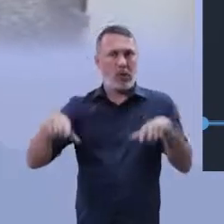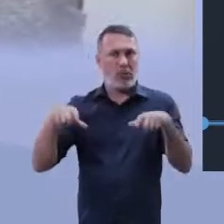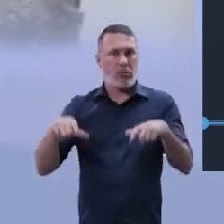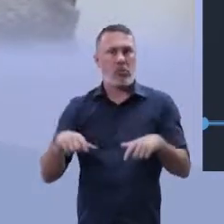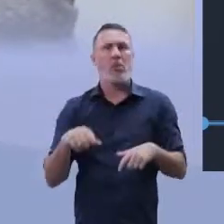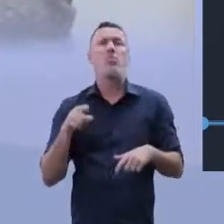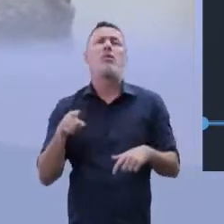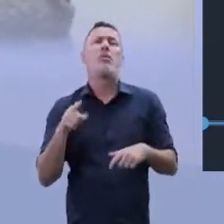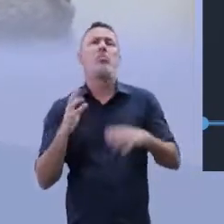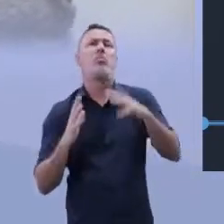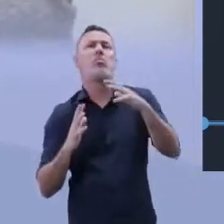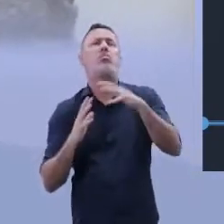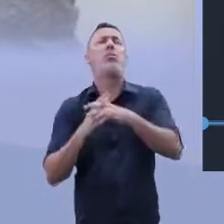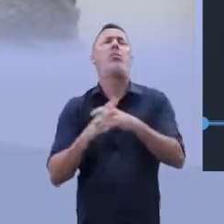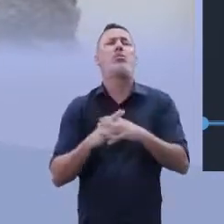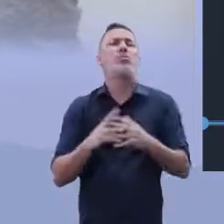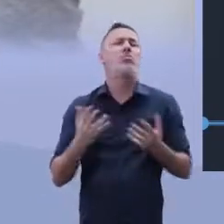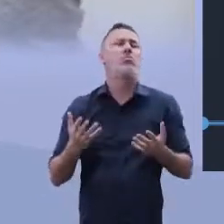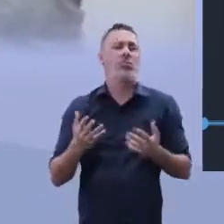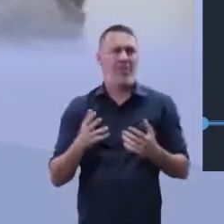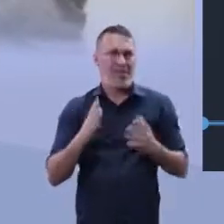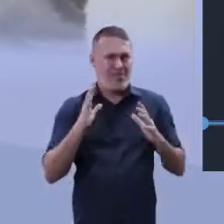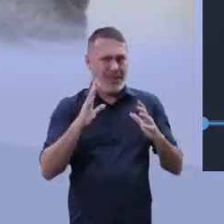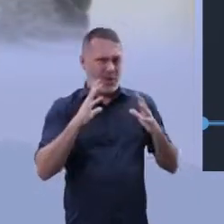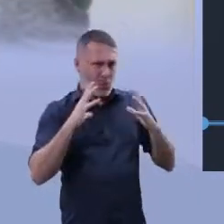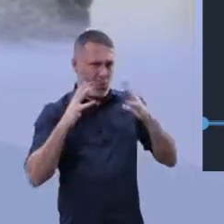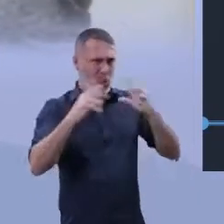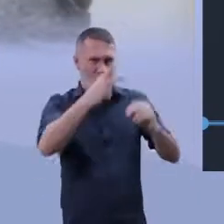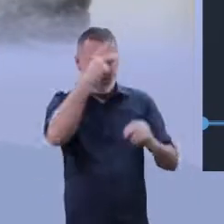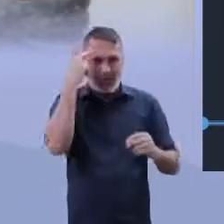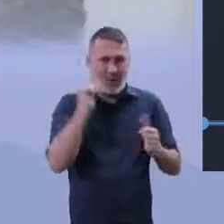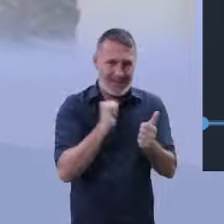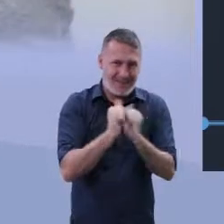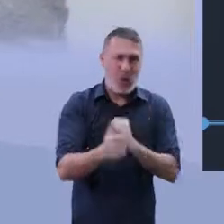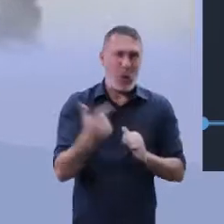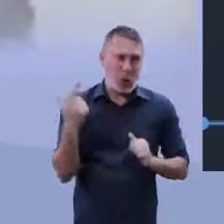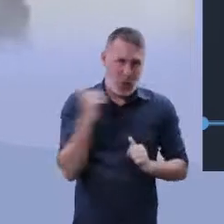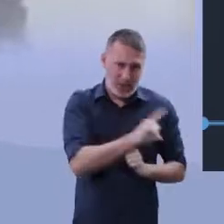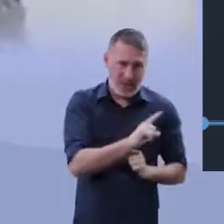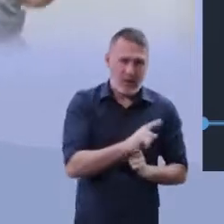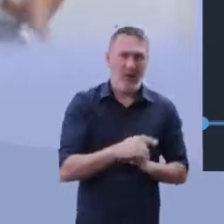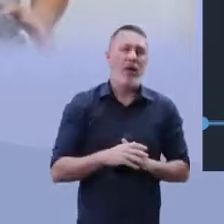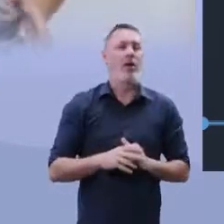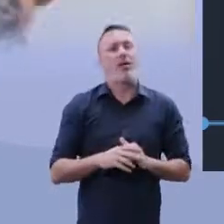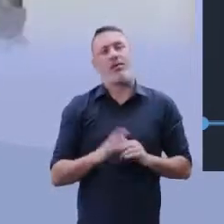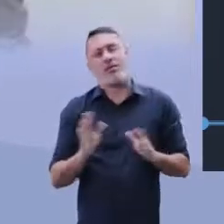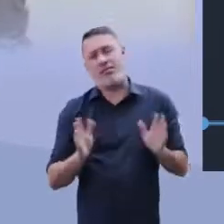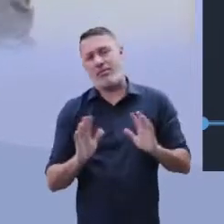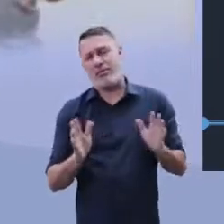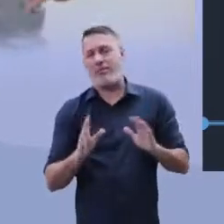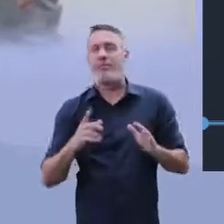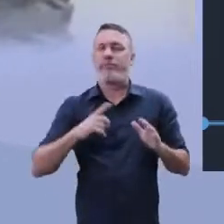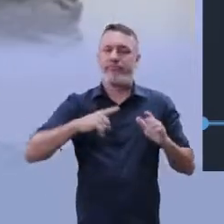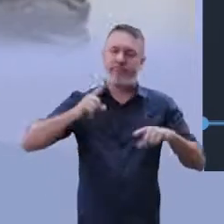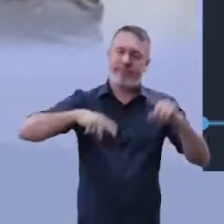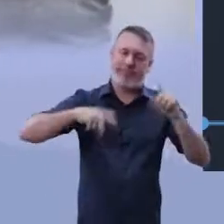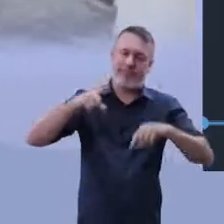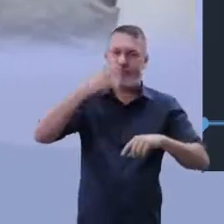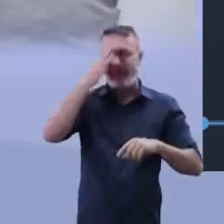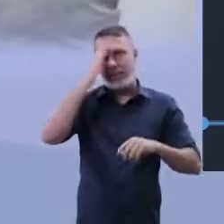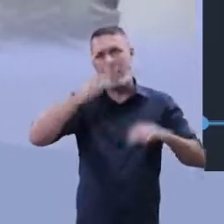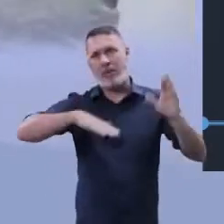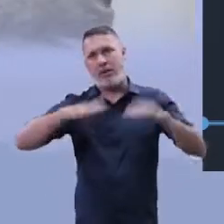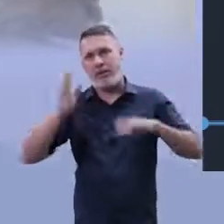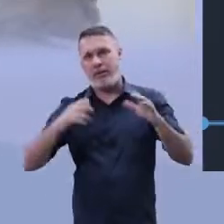futebol. Mas eles alcançaram sucesso. Mas todo mundo alcança esse sucesso? Não. Aí não, eles, né? Ali eles são um